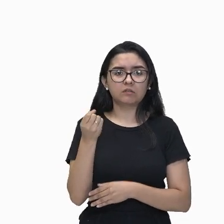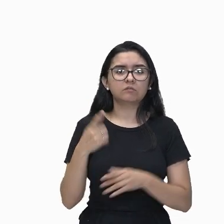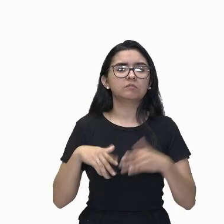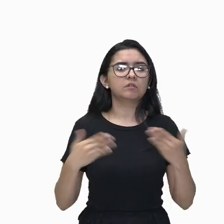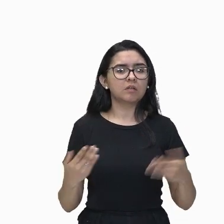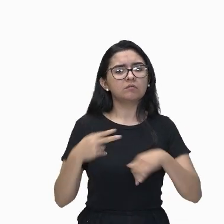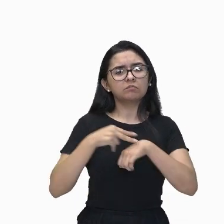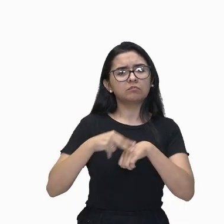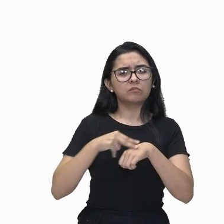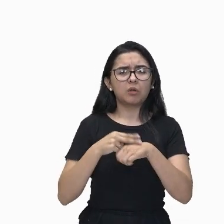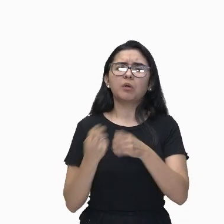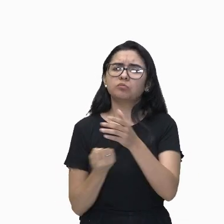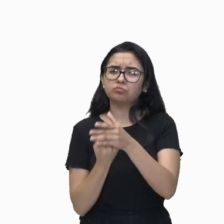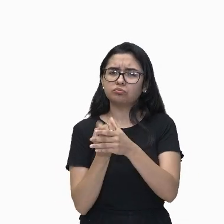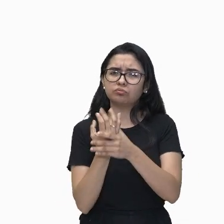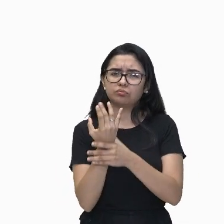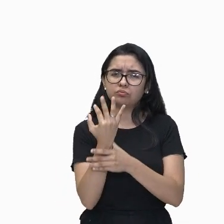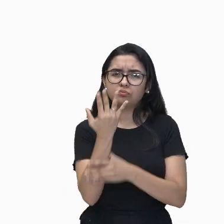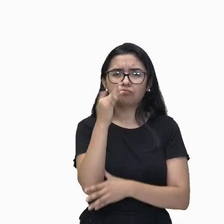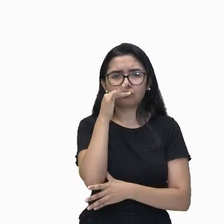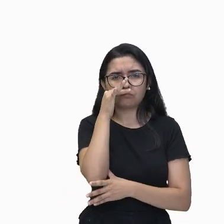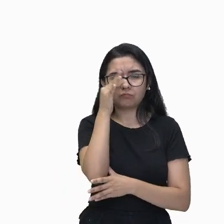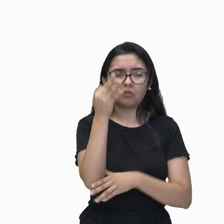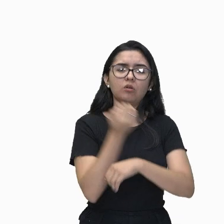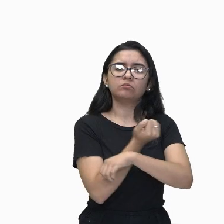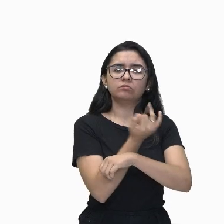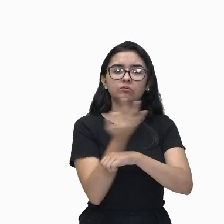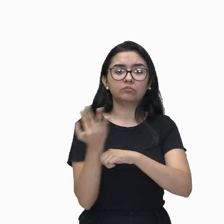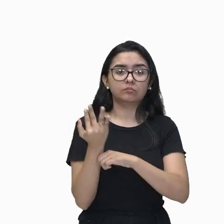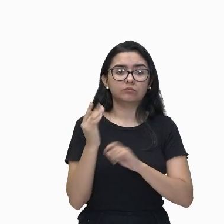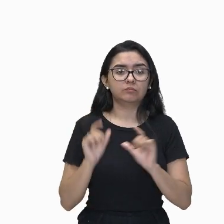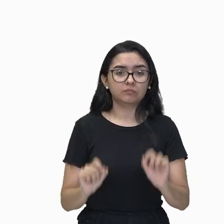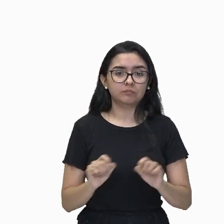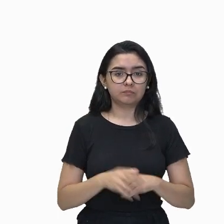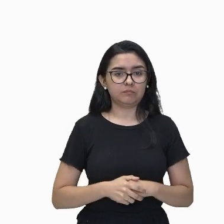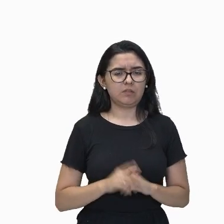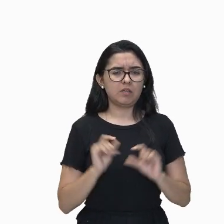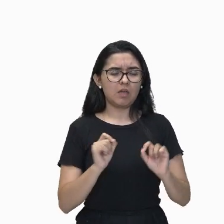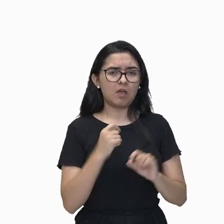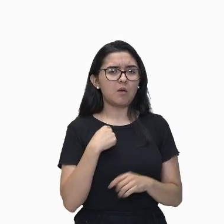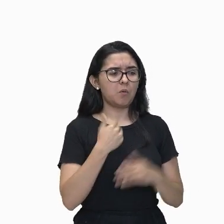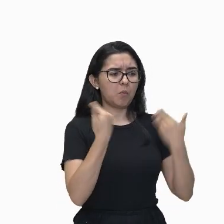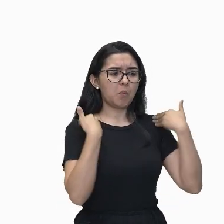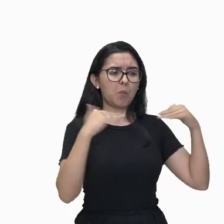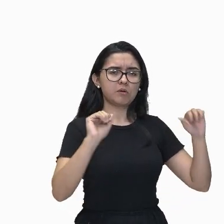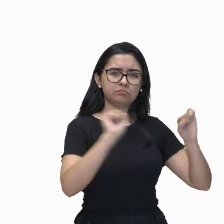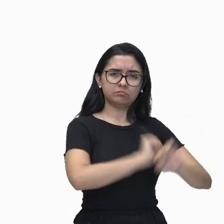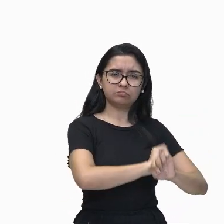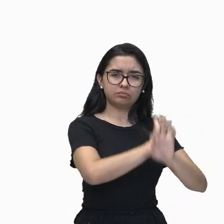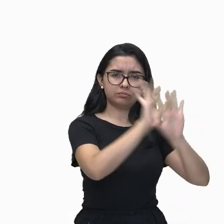de rama florescente. E quem um anjo vira tão usente?